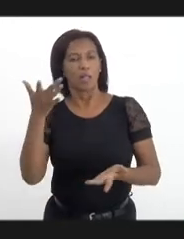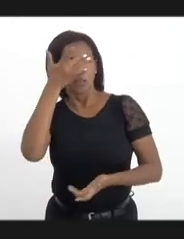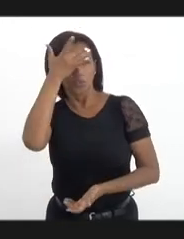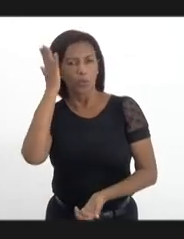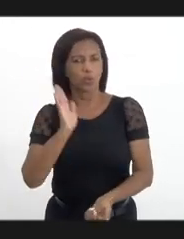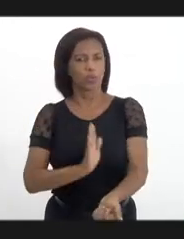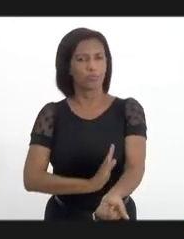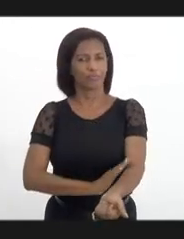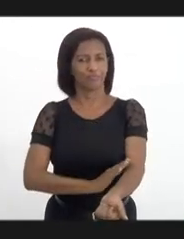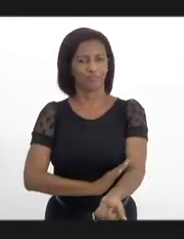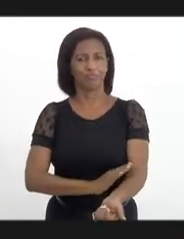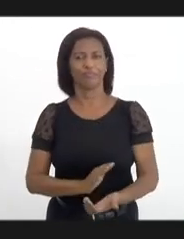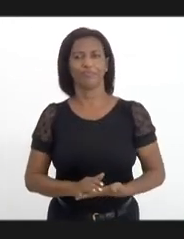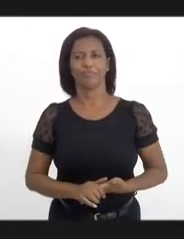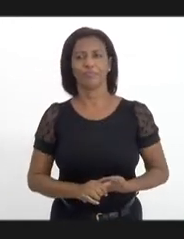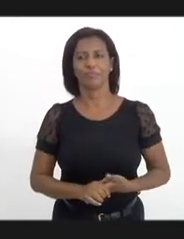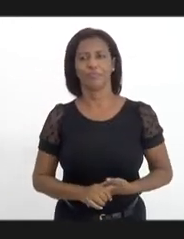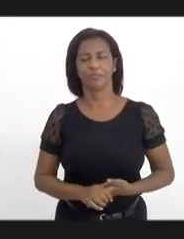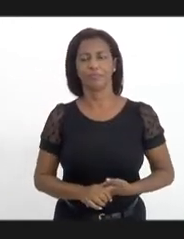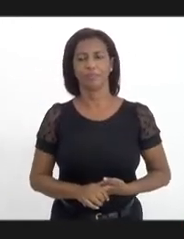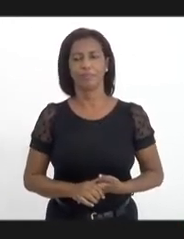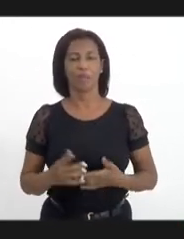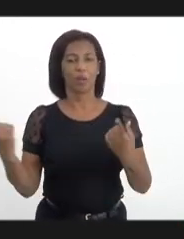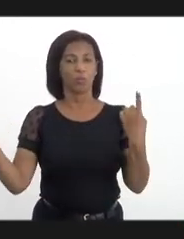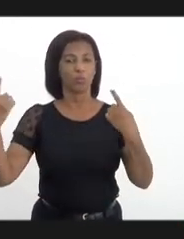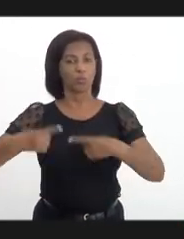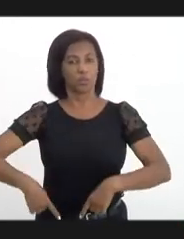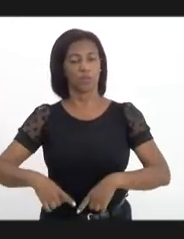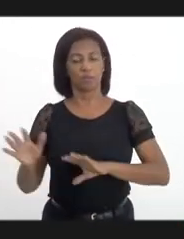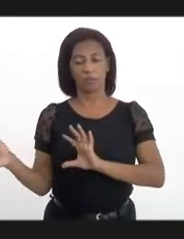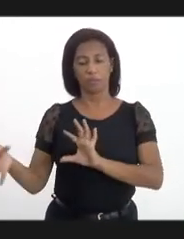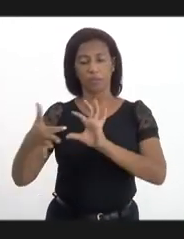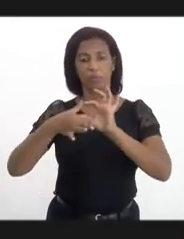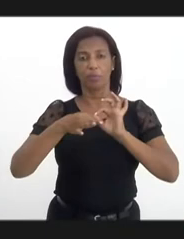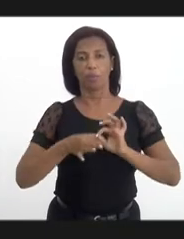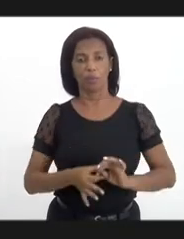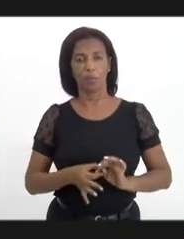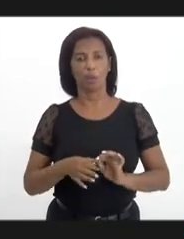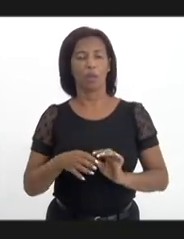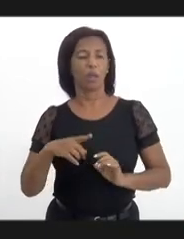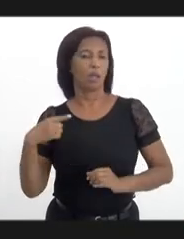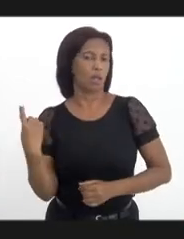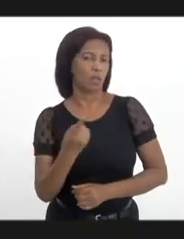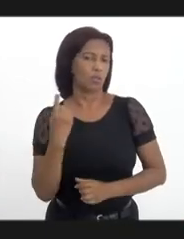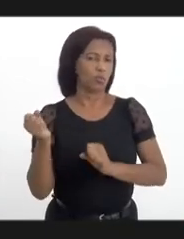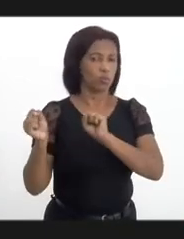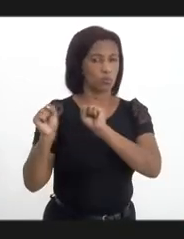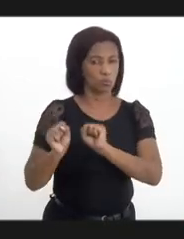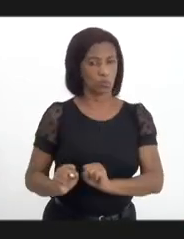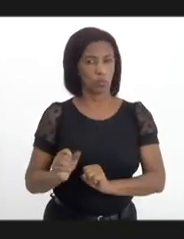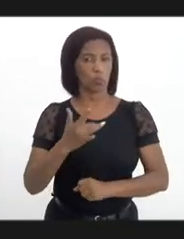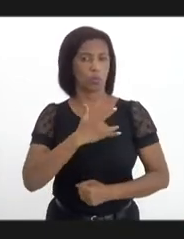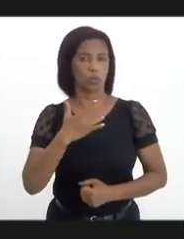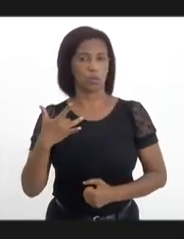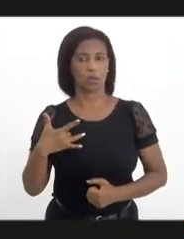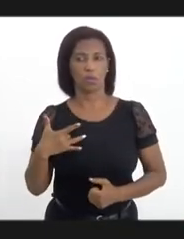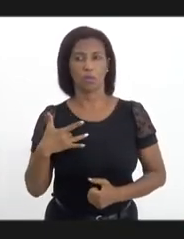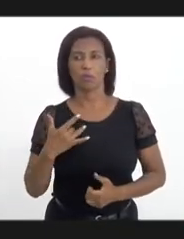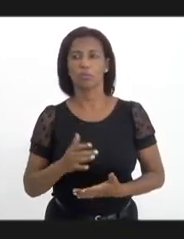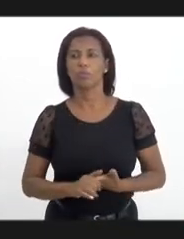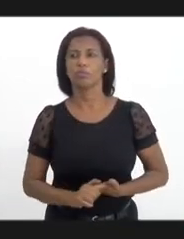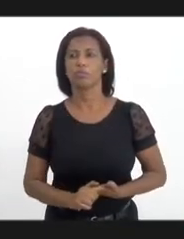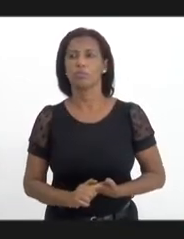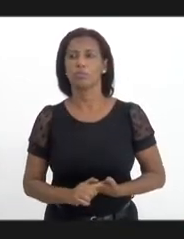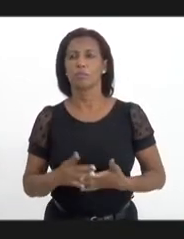no município do Rio de Janeiro. Por outro lado, claro, a gente conta com a saúde e o Dr. Hugo vai